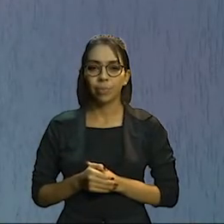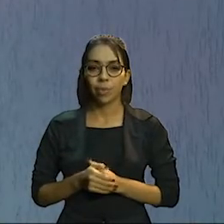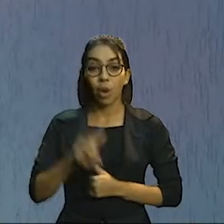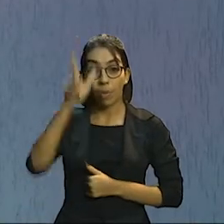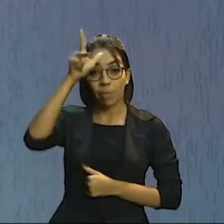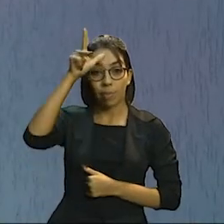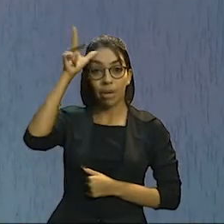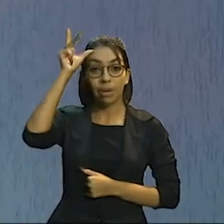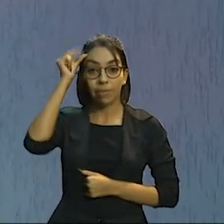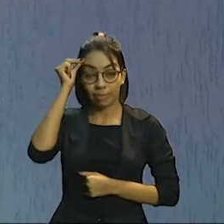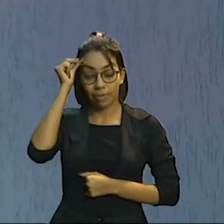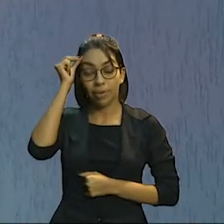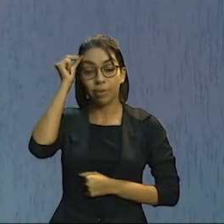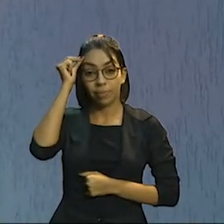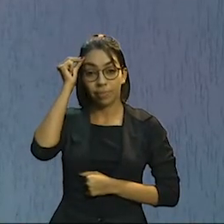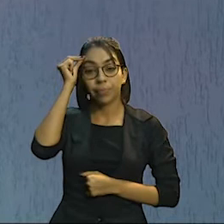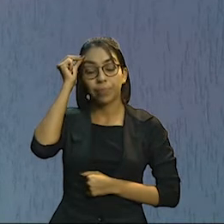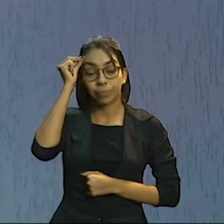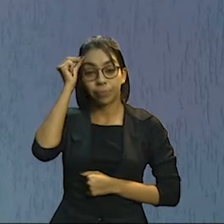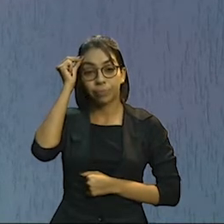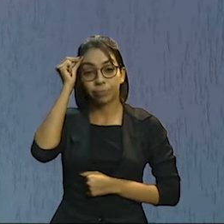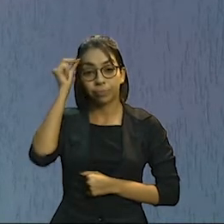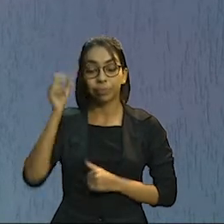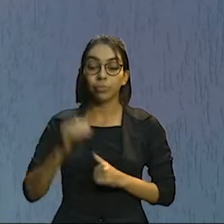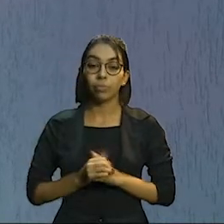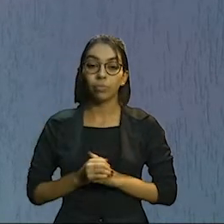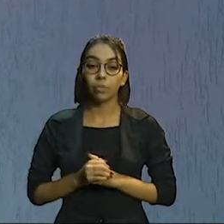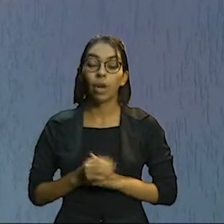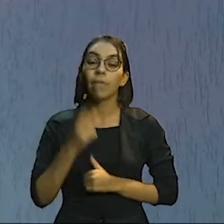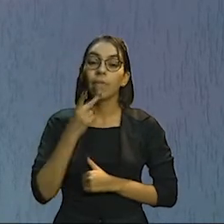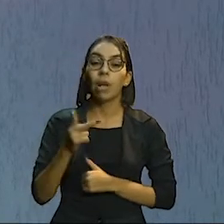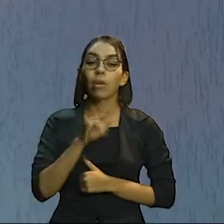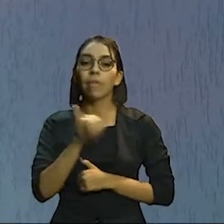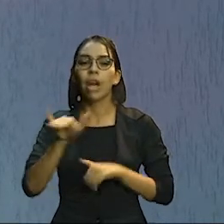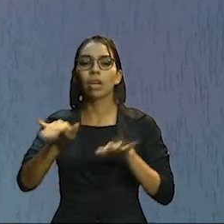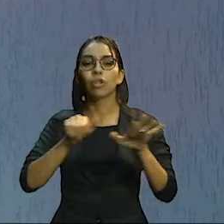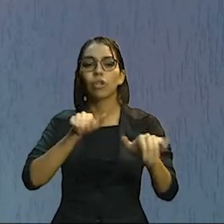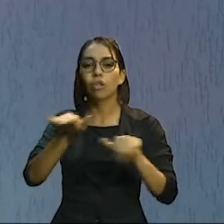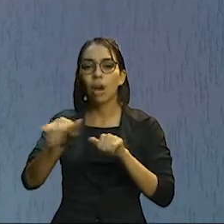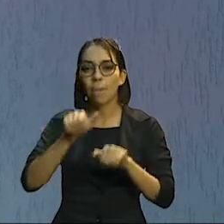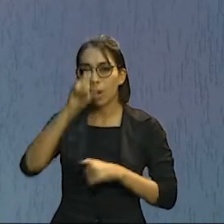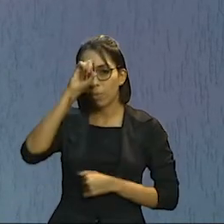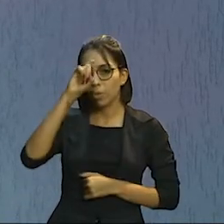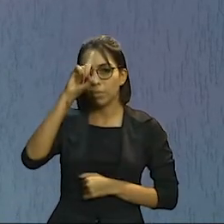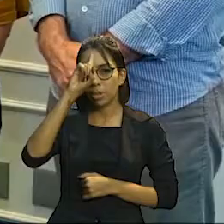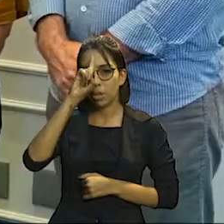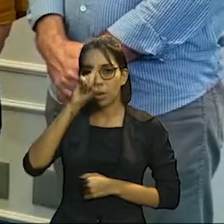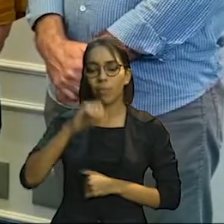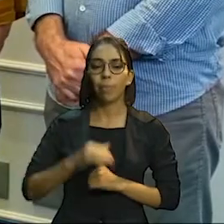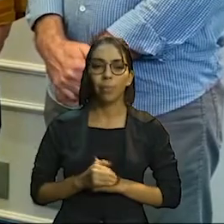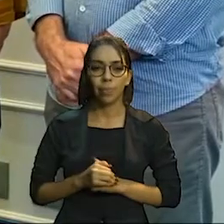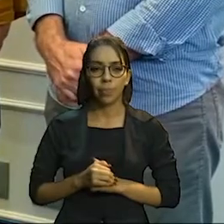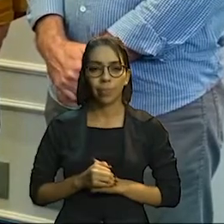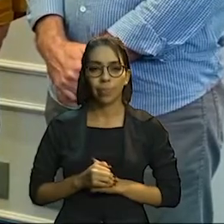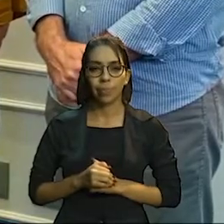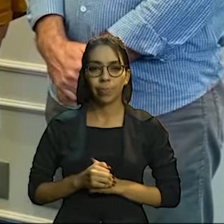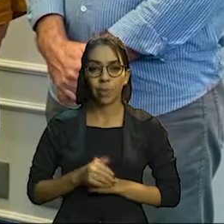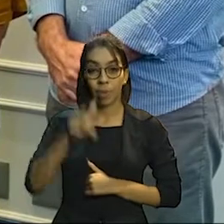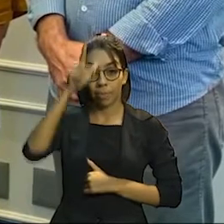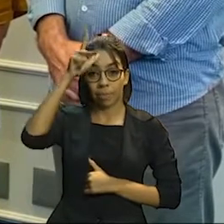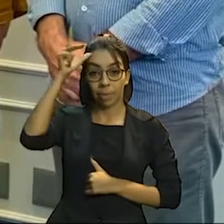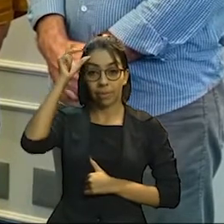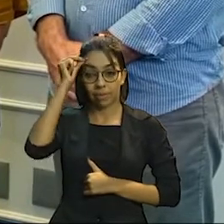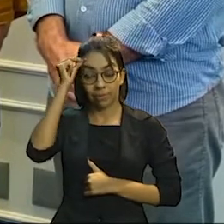Sarto anunciou a convocação de servidores aprovados em concurso público para o Instituto Doutor José Frota. O prefeito de